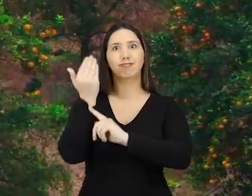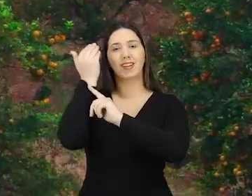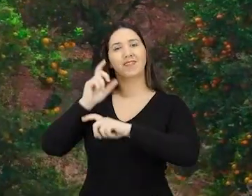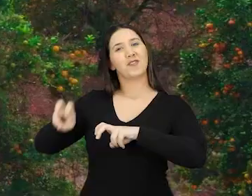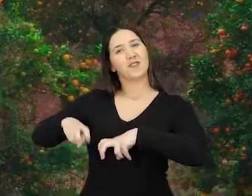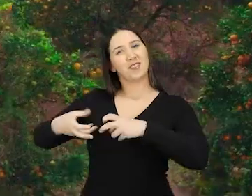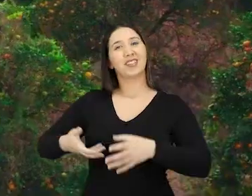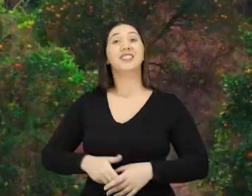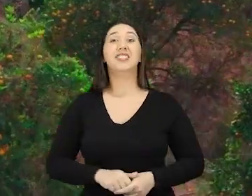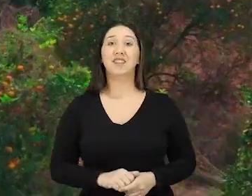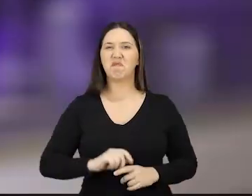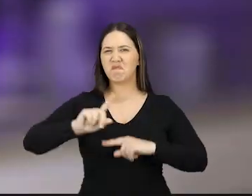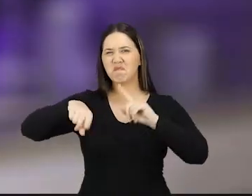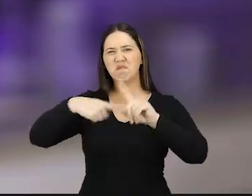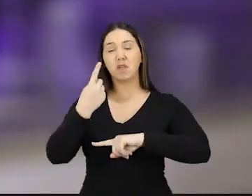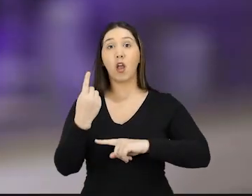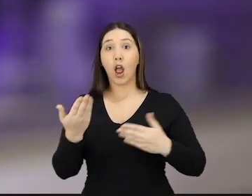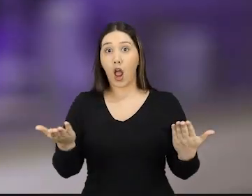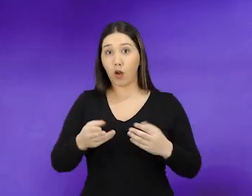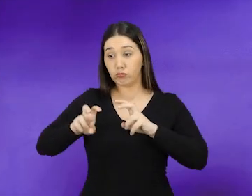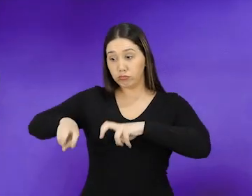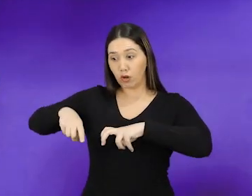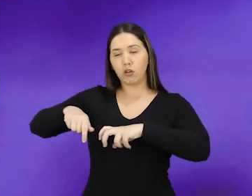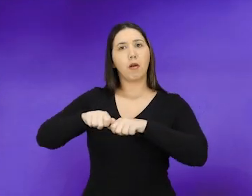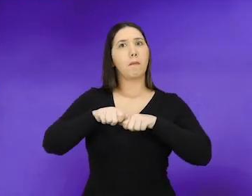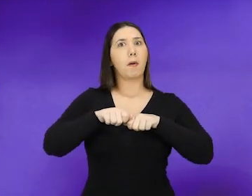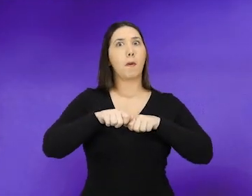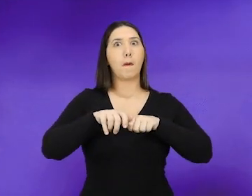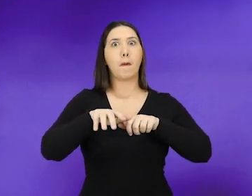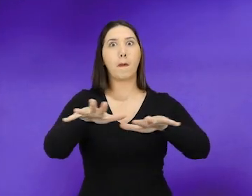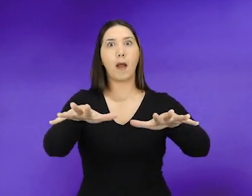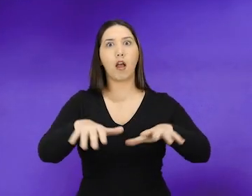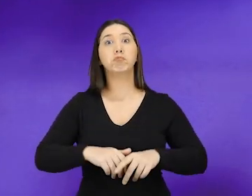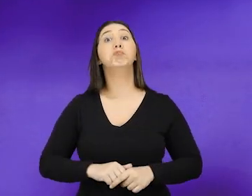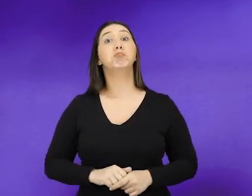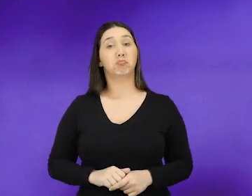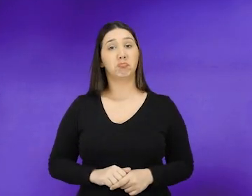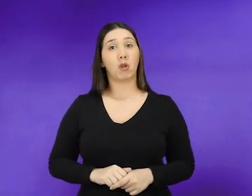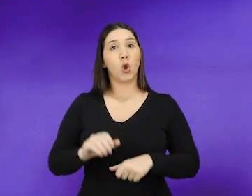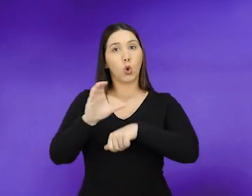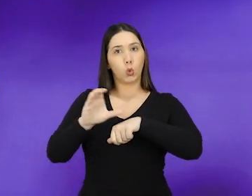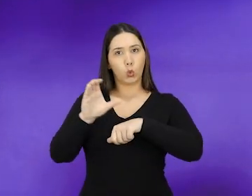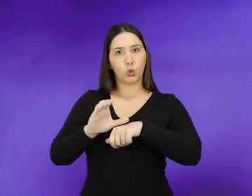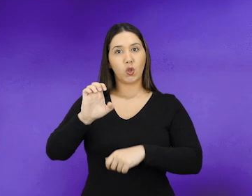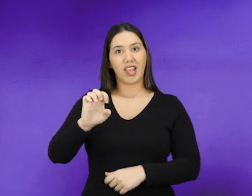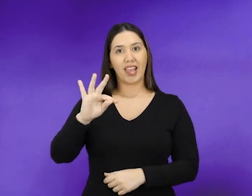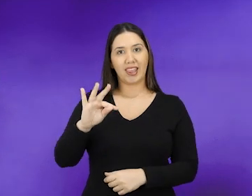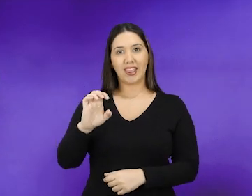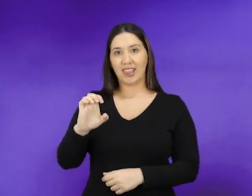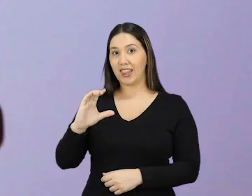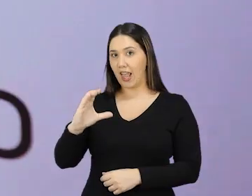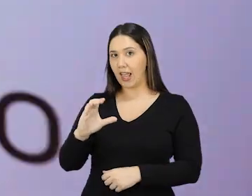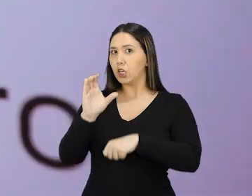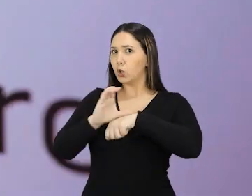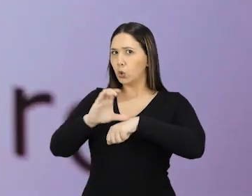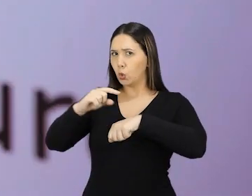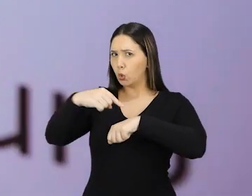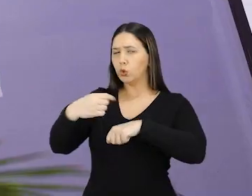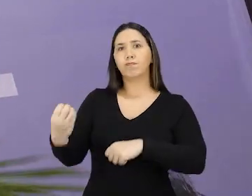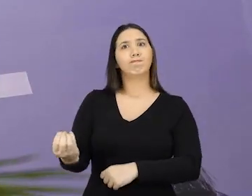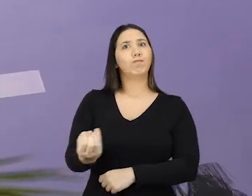O agronegócio virou uma explosão nesse momento. Cursos que a ETEC vem oferecendo agora são cursos